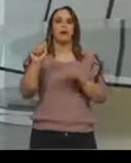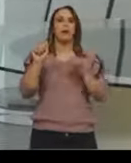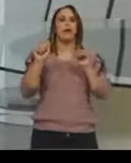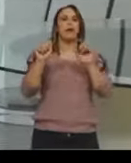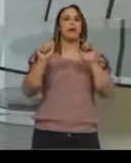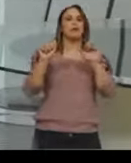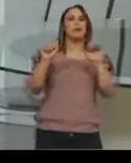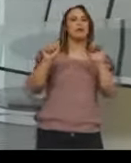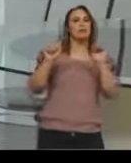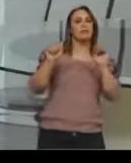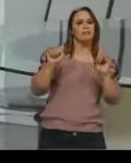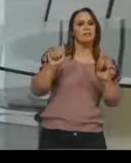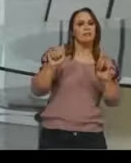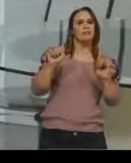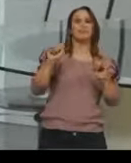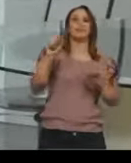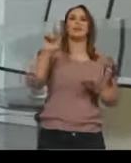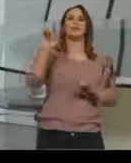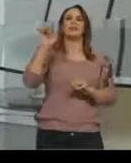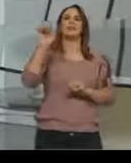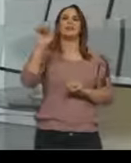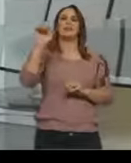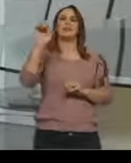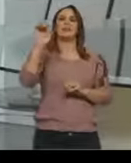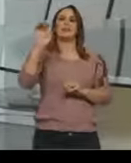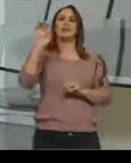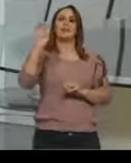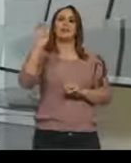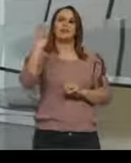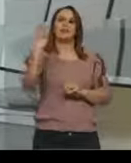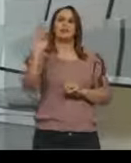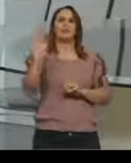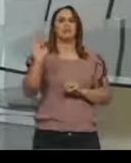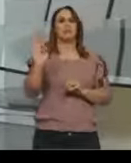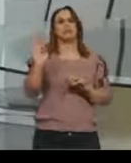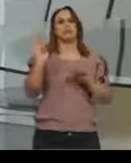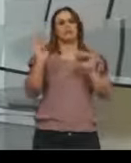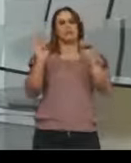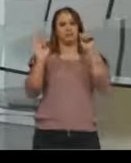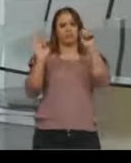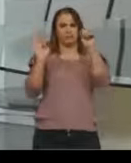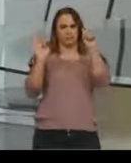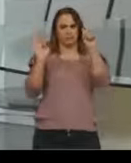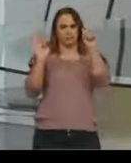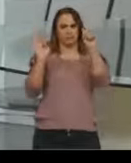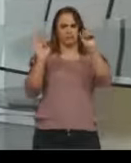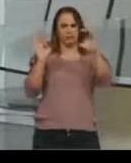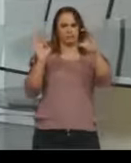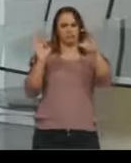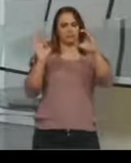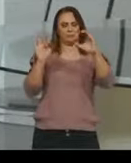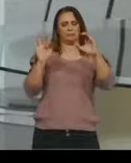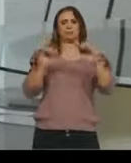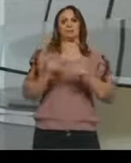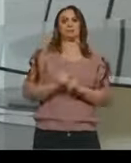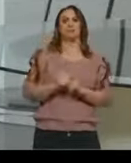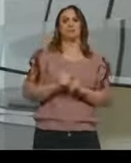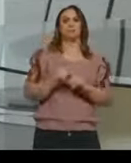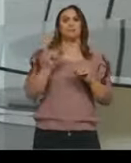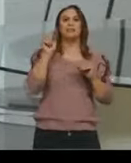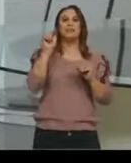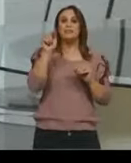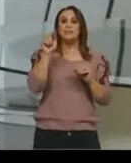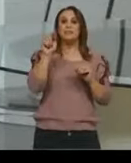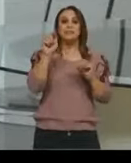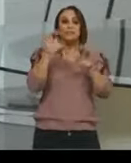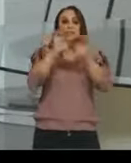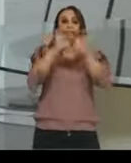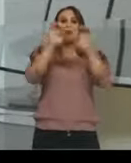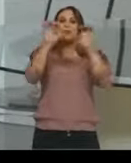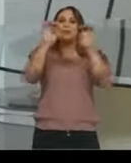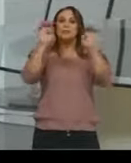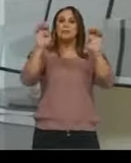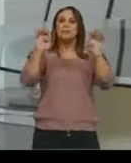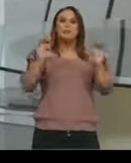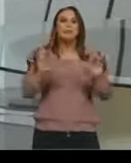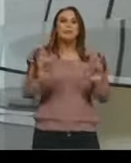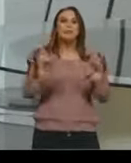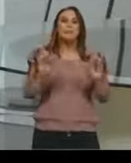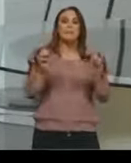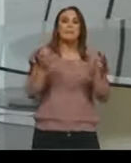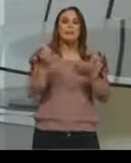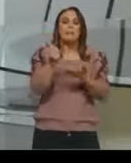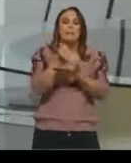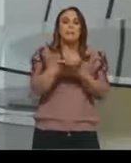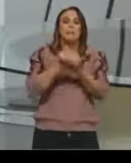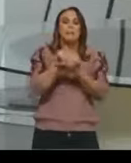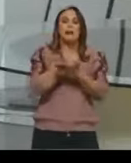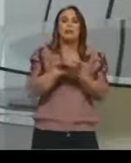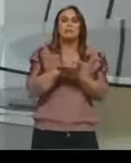adenina, tá? Isso aqui, então, é uma estrutura básica de um nucleotídeo, tá? De um DNA, onde